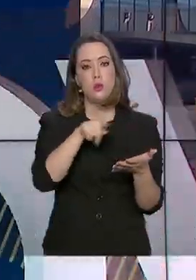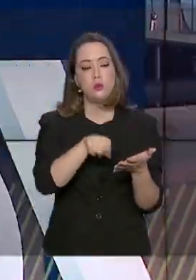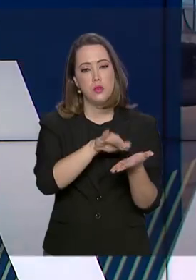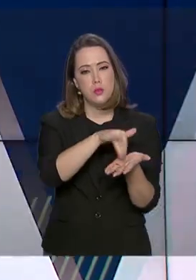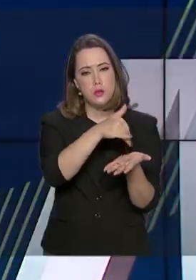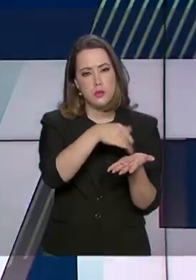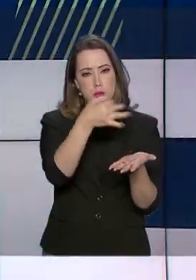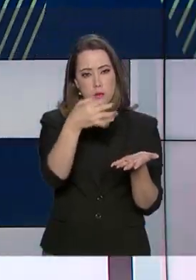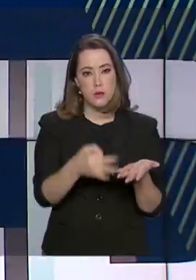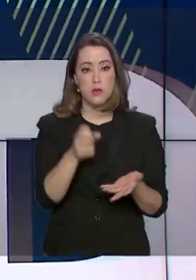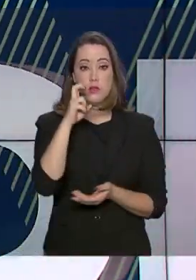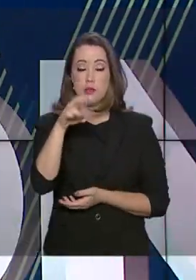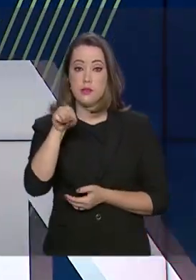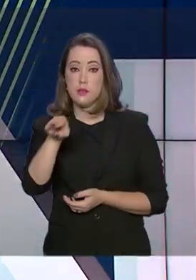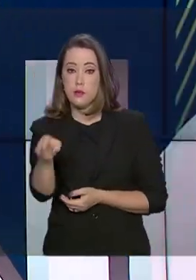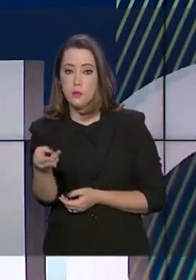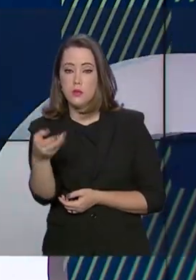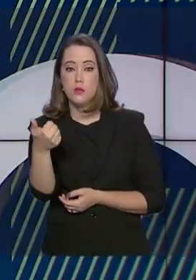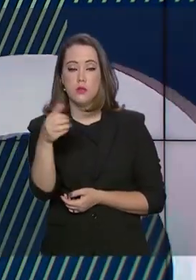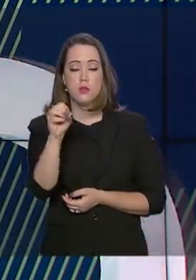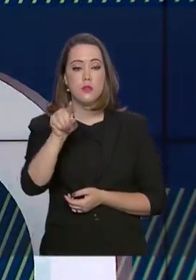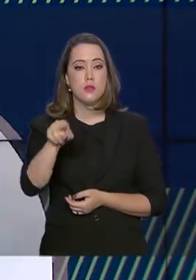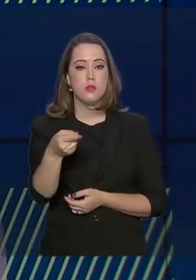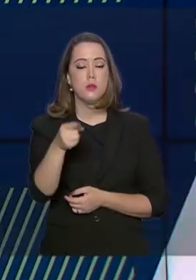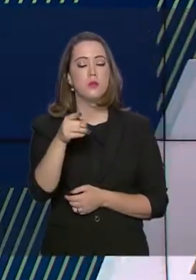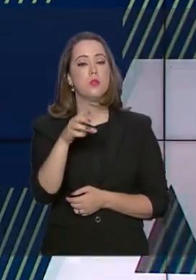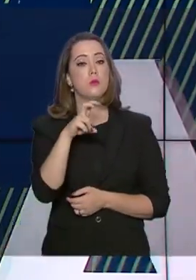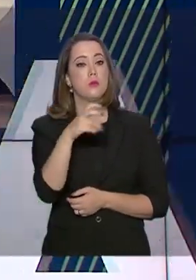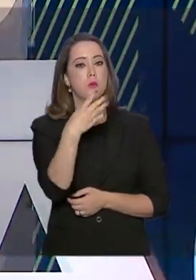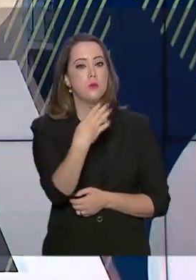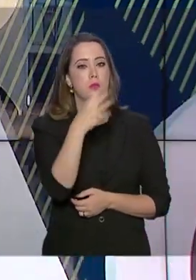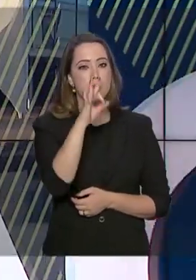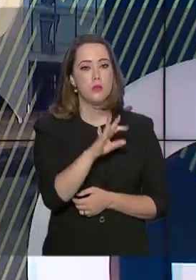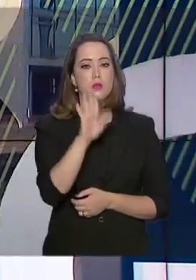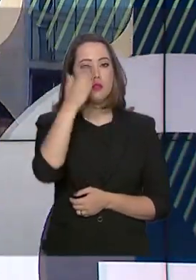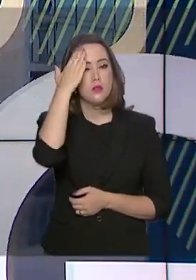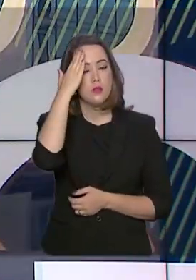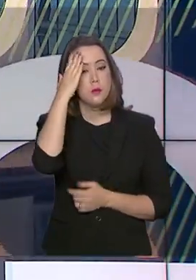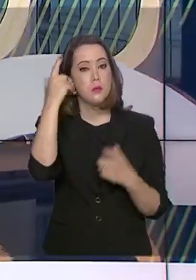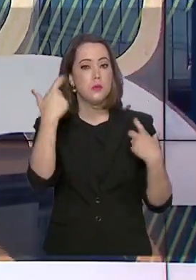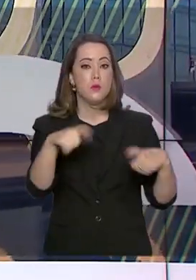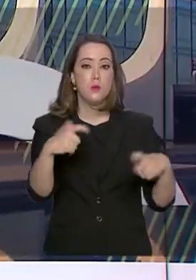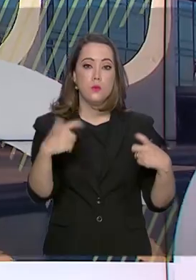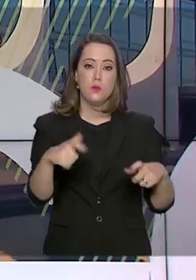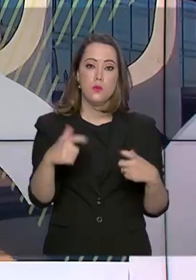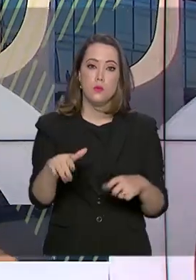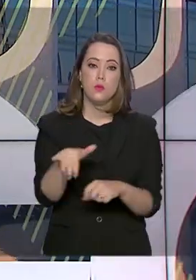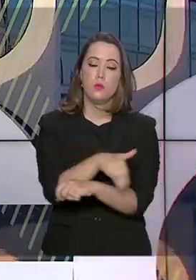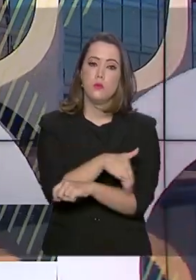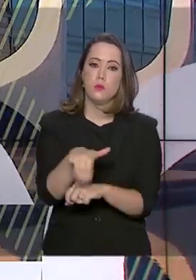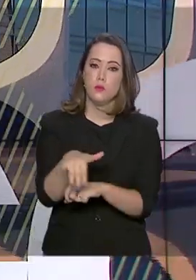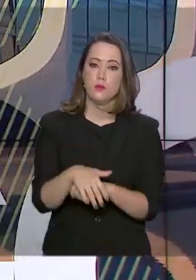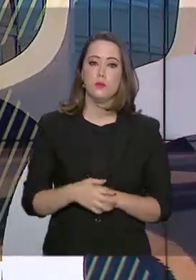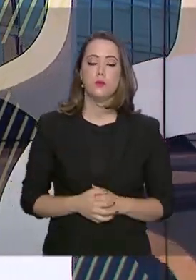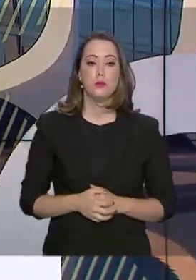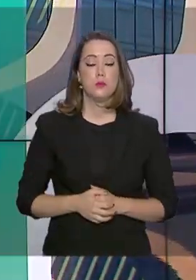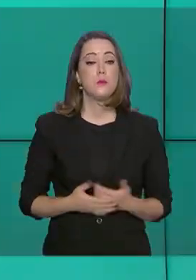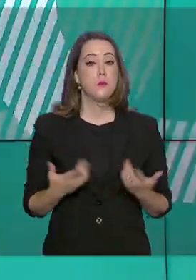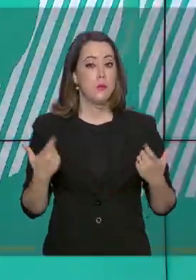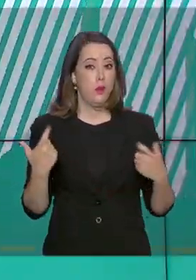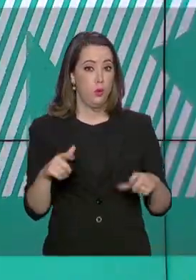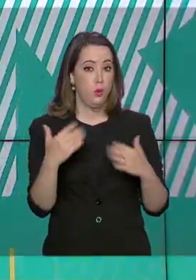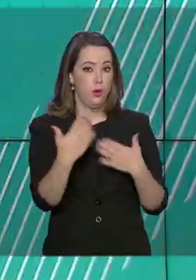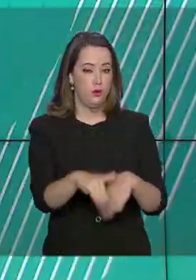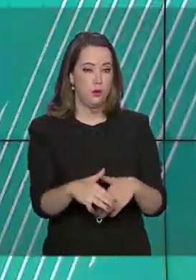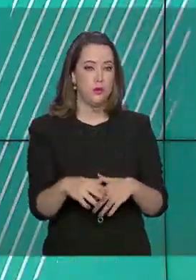e 100 mil inscritos nesta edição, 54% já sabem onde farão as provas. Foram